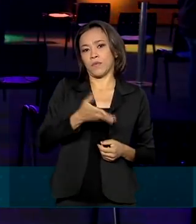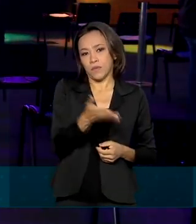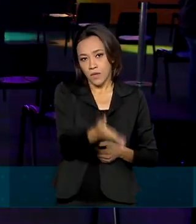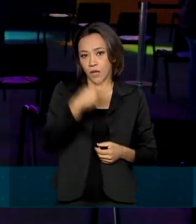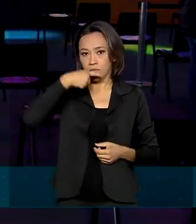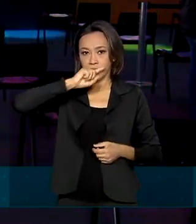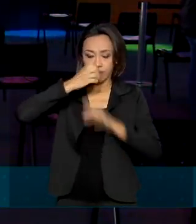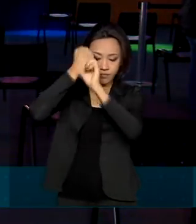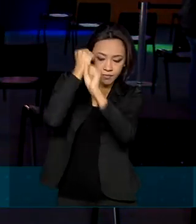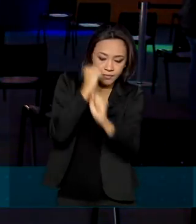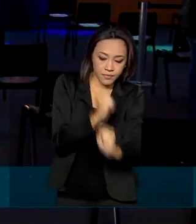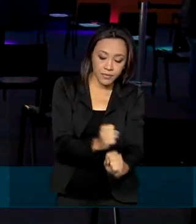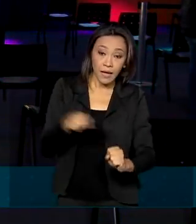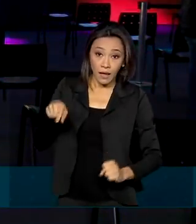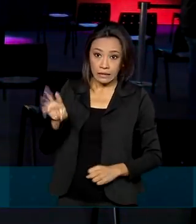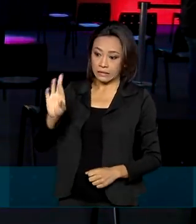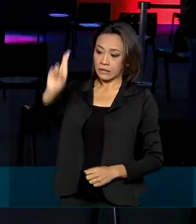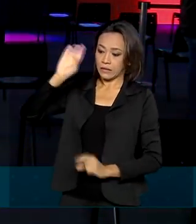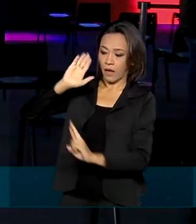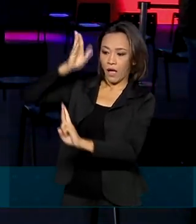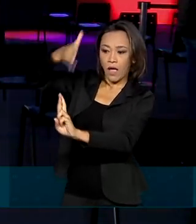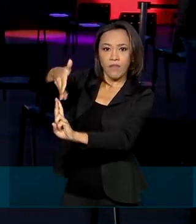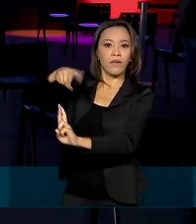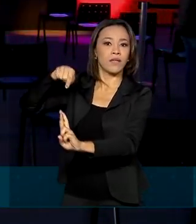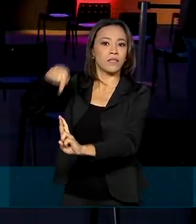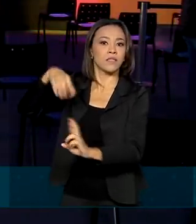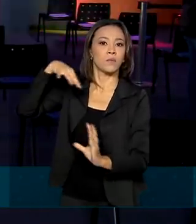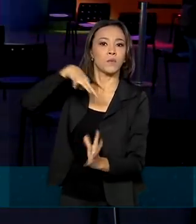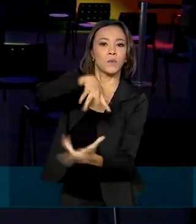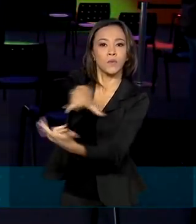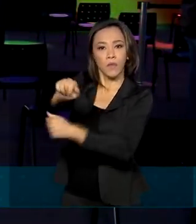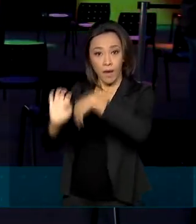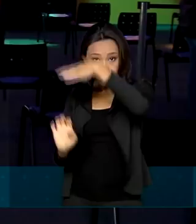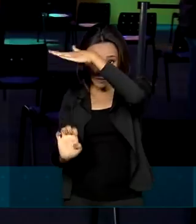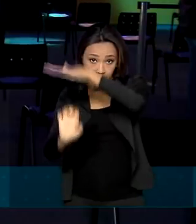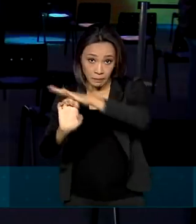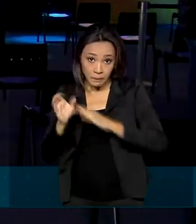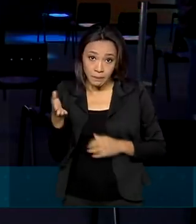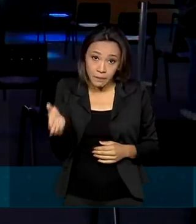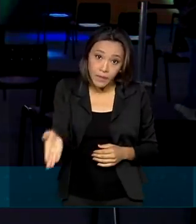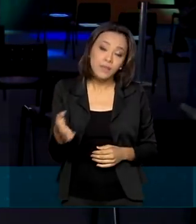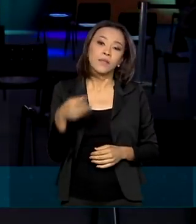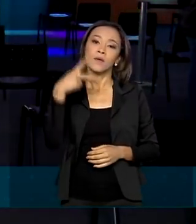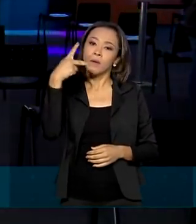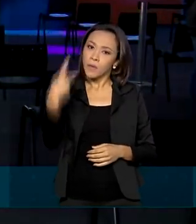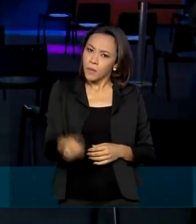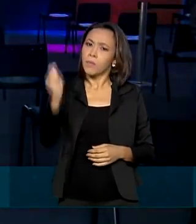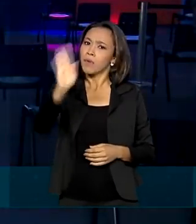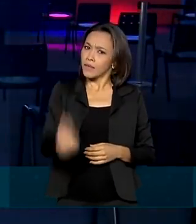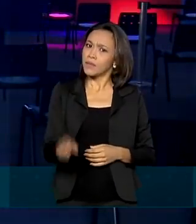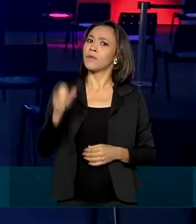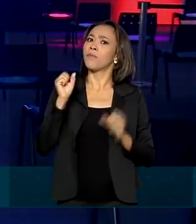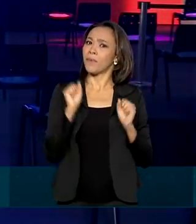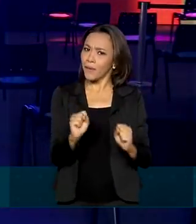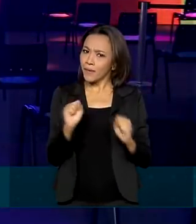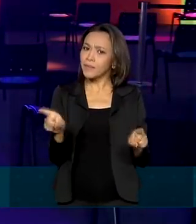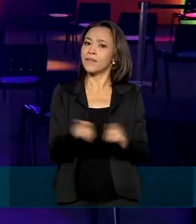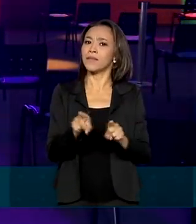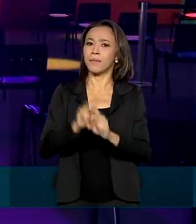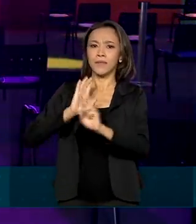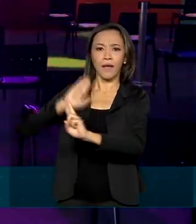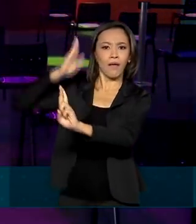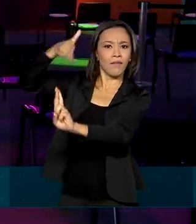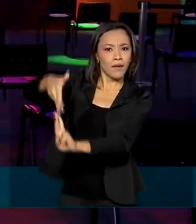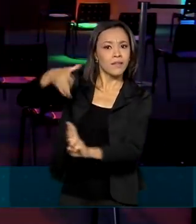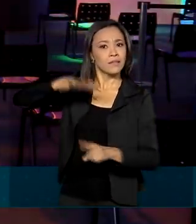líder mundial em produção de cana-de-açúcar, com essa usina o país também pode ser referência na produção de